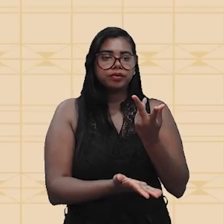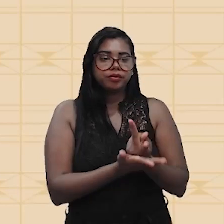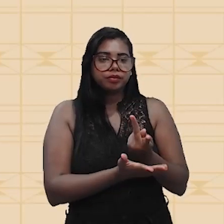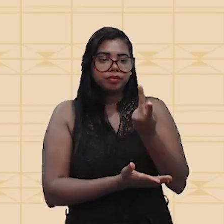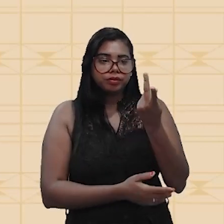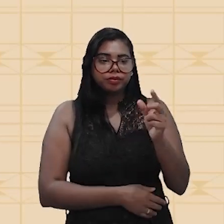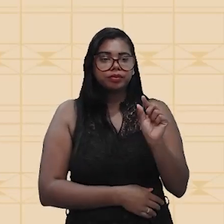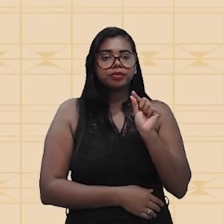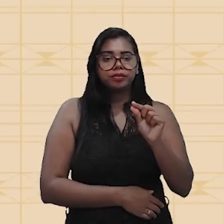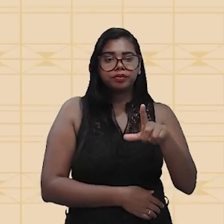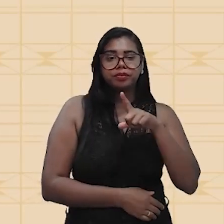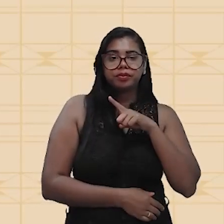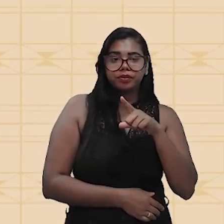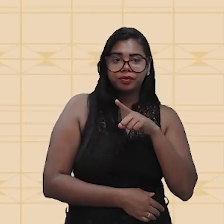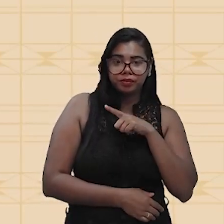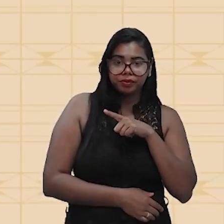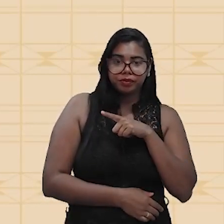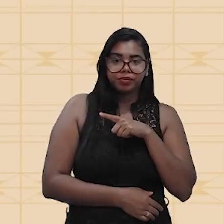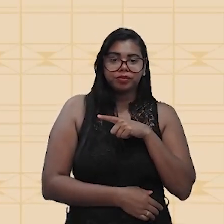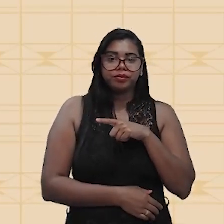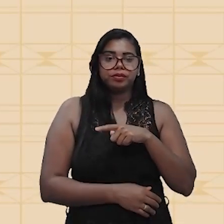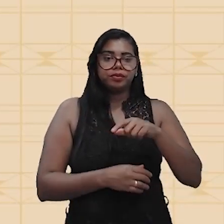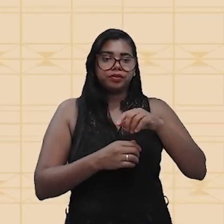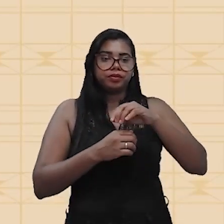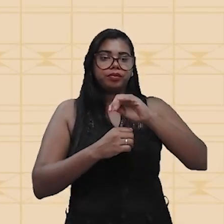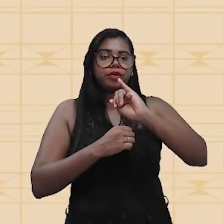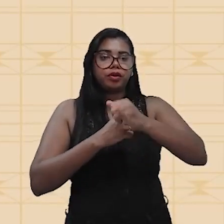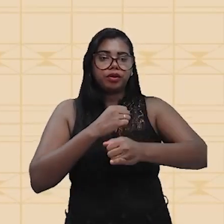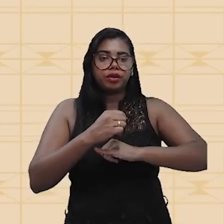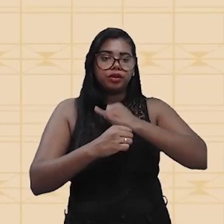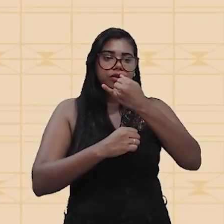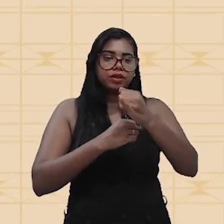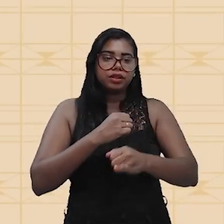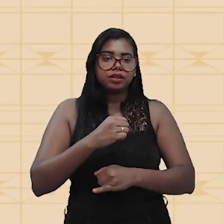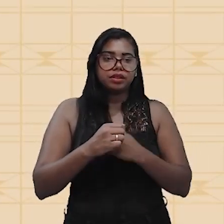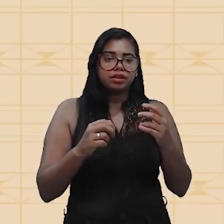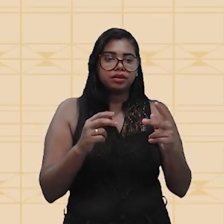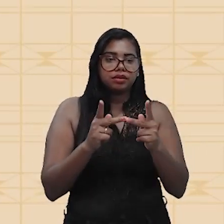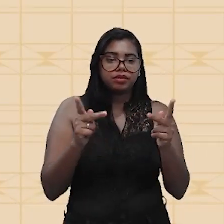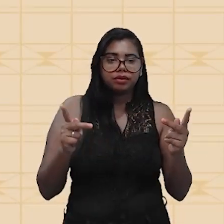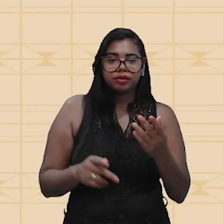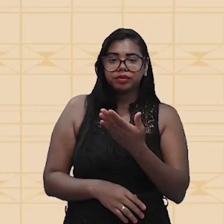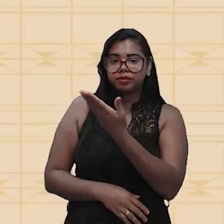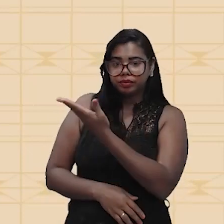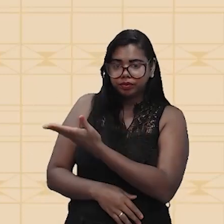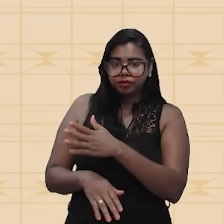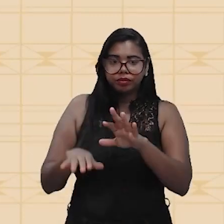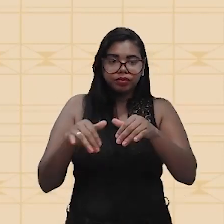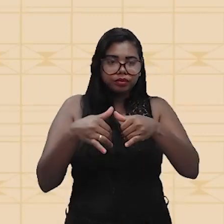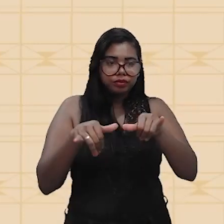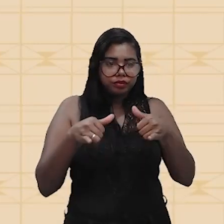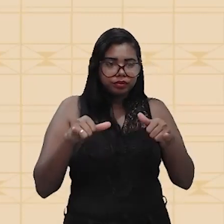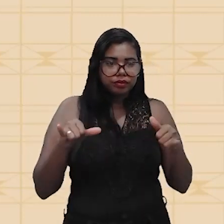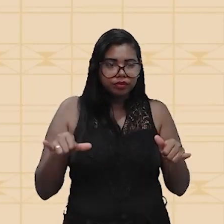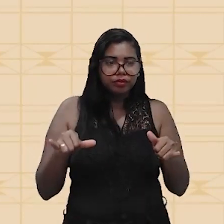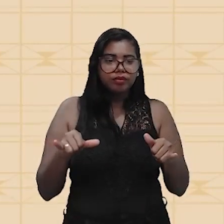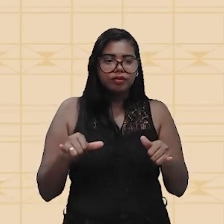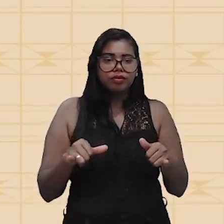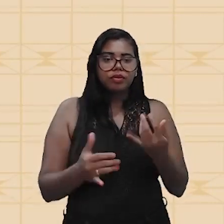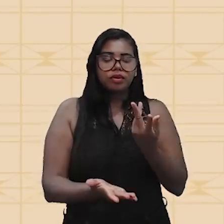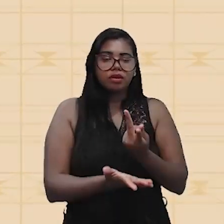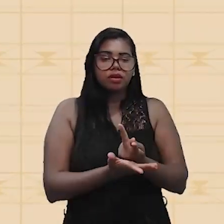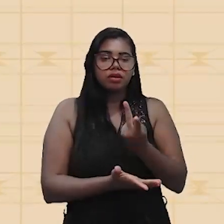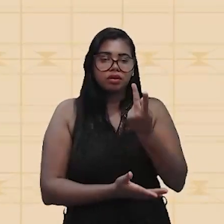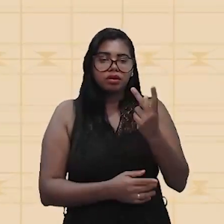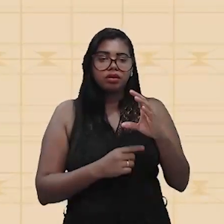haja uma ionização dessas placas. E aí, esta corrente elétrica será determinada pela carga